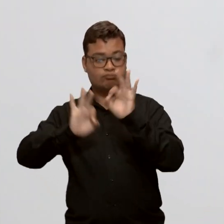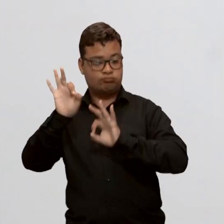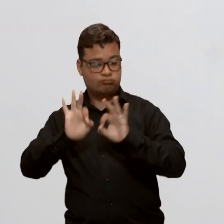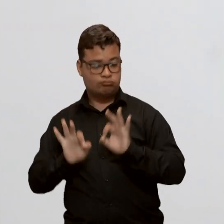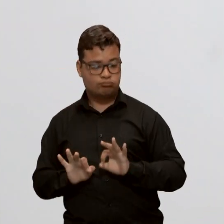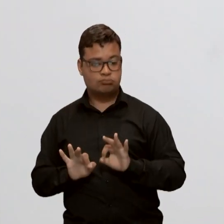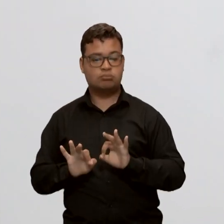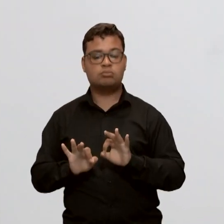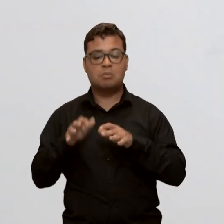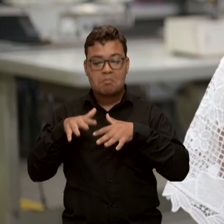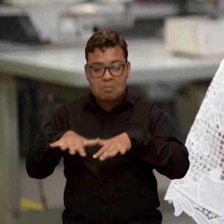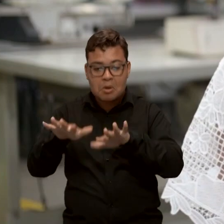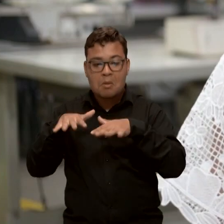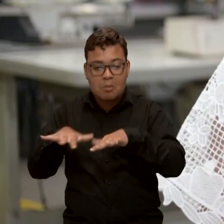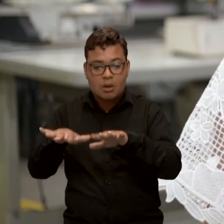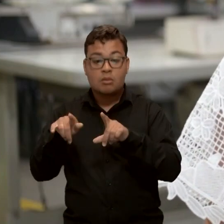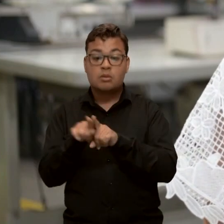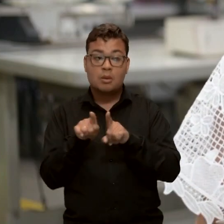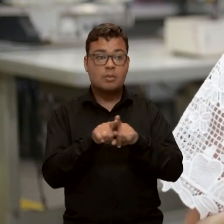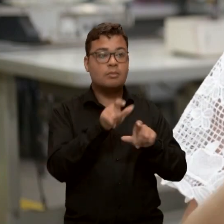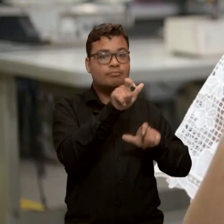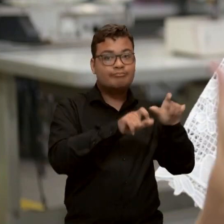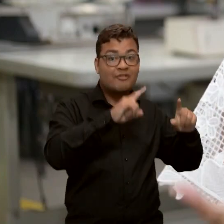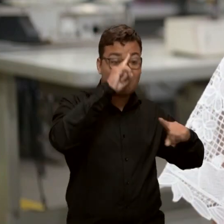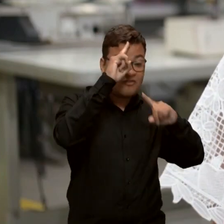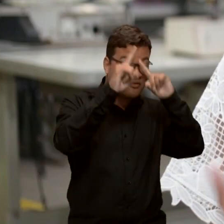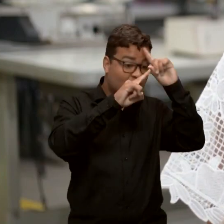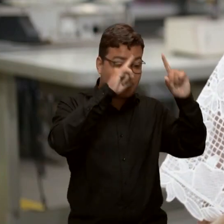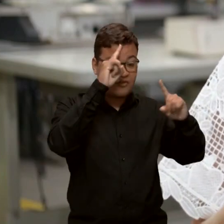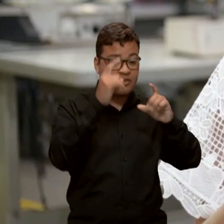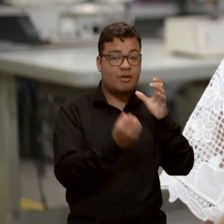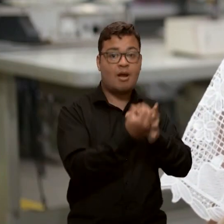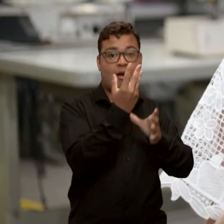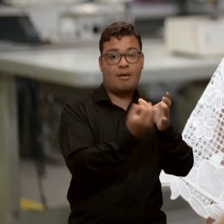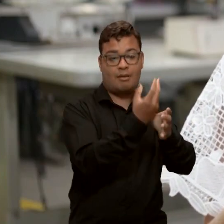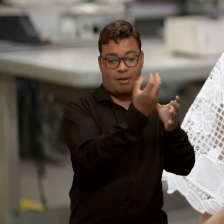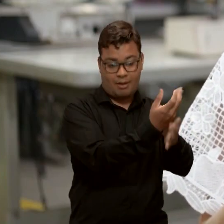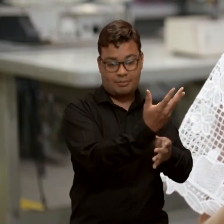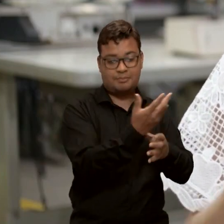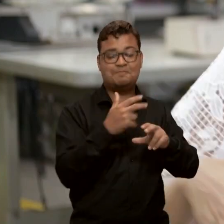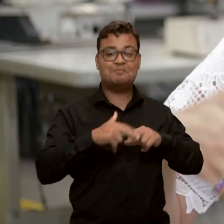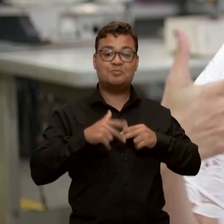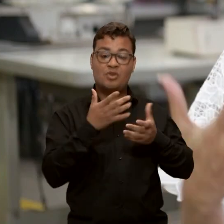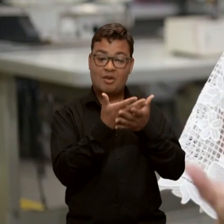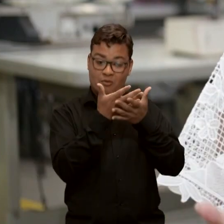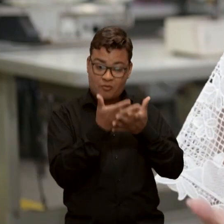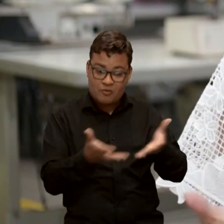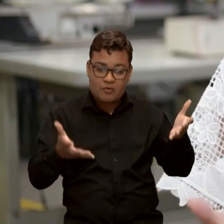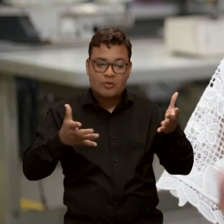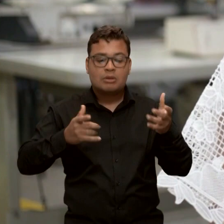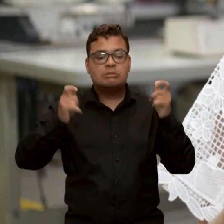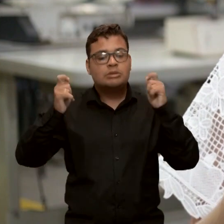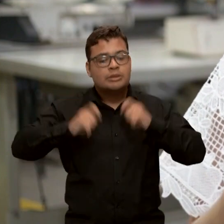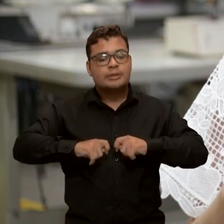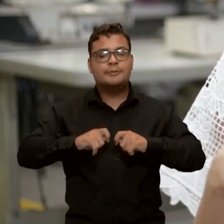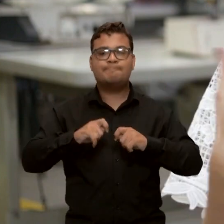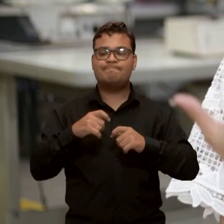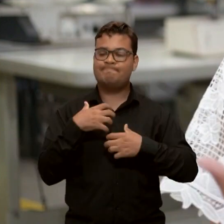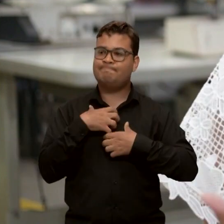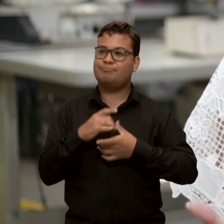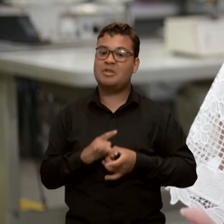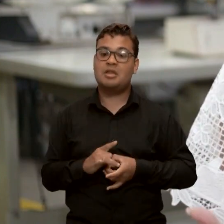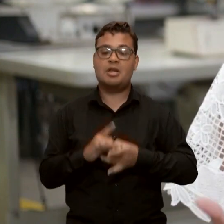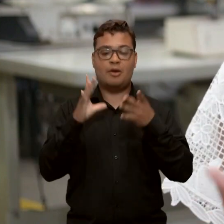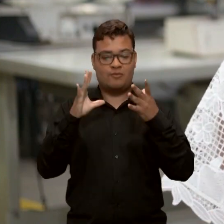também para um polo de criação autoral. Então é esse tipo de evento que permite uma certa liberdade de mostrar o